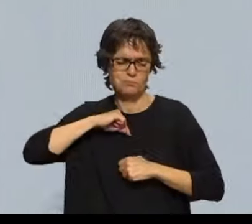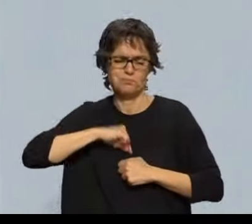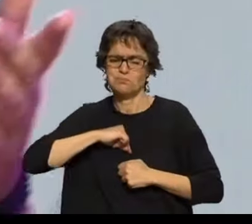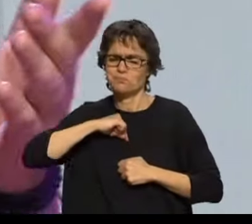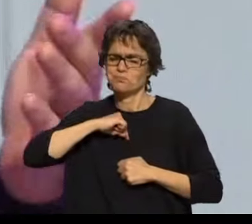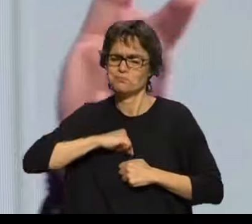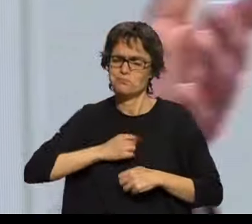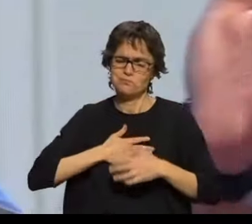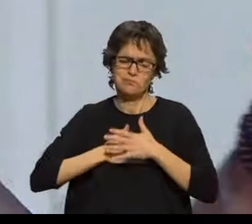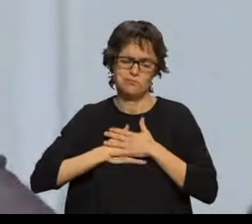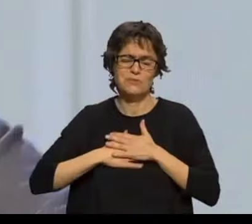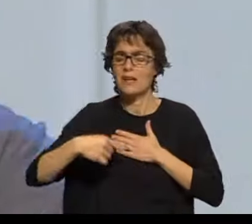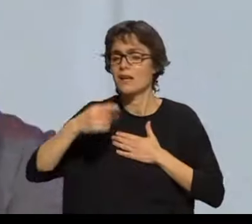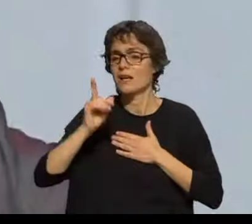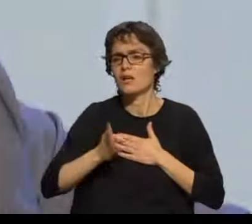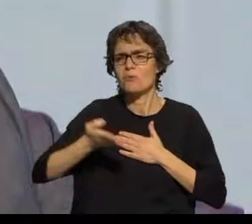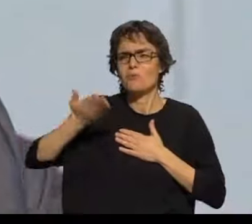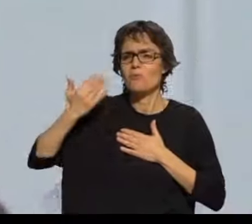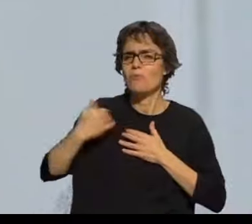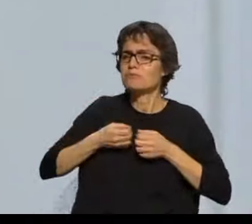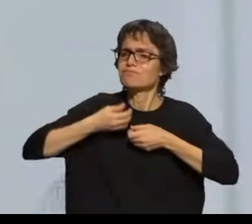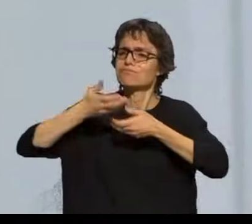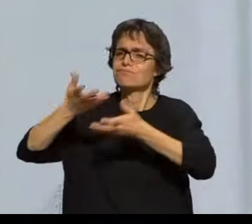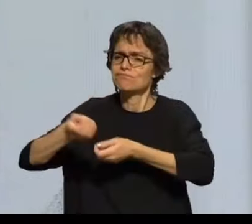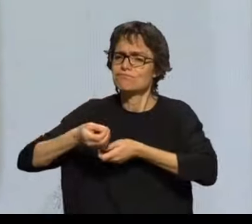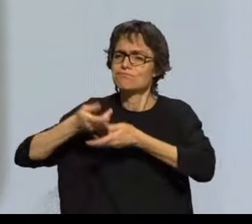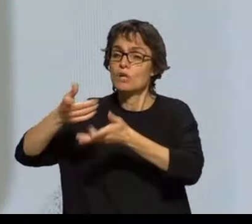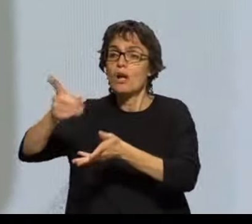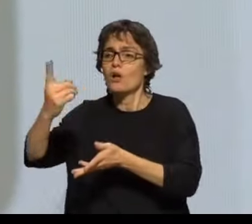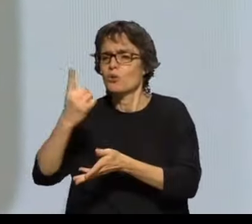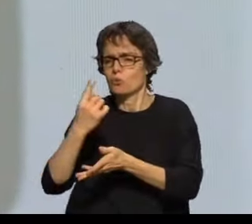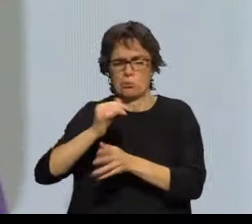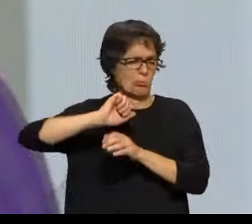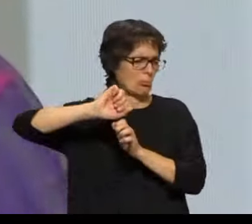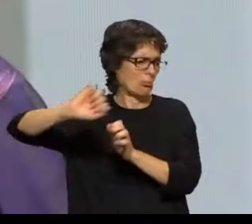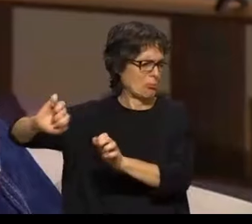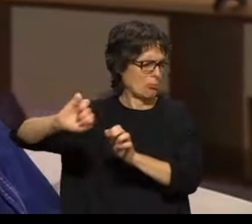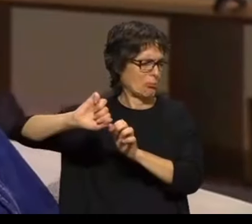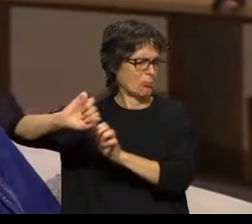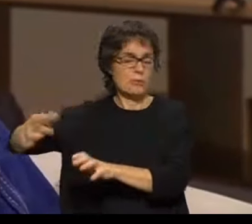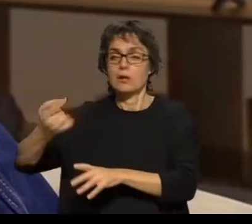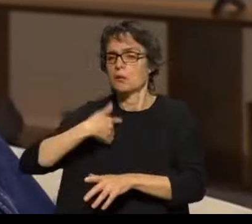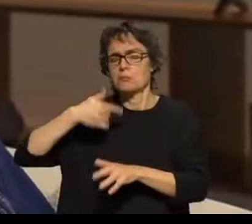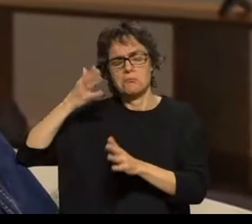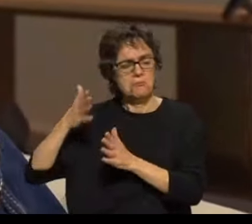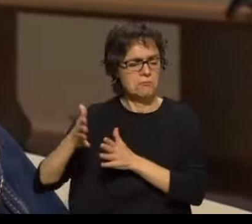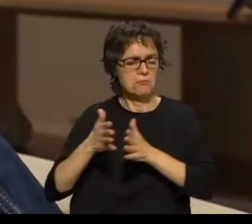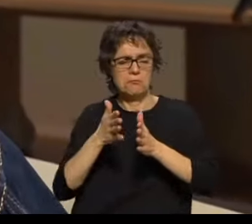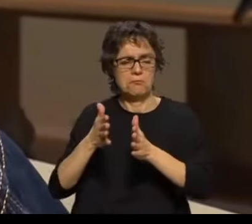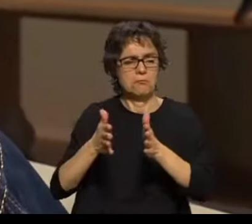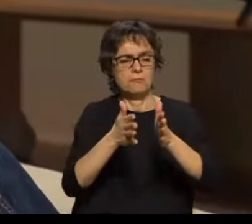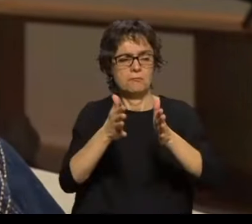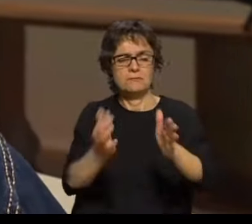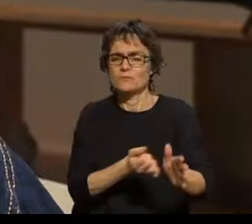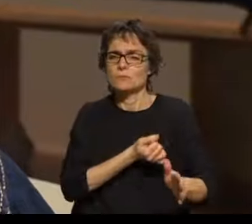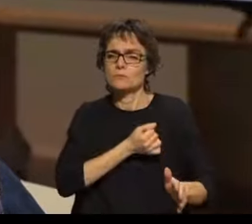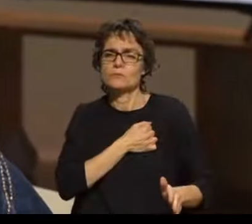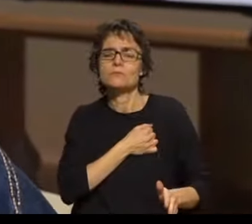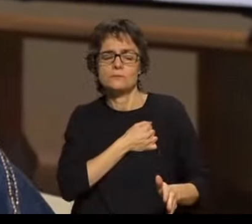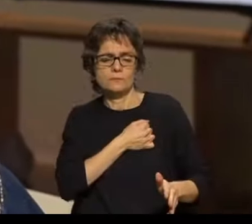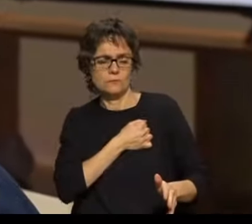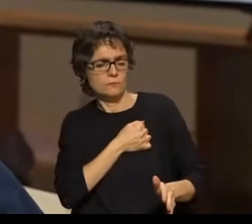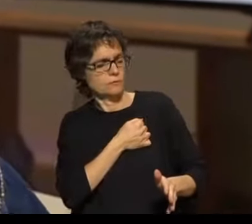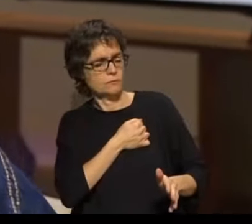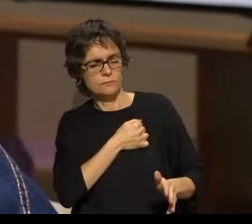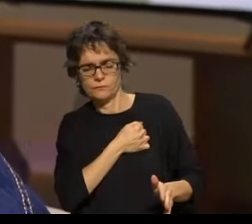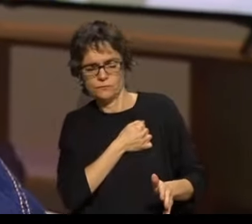por ti Mesmo quando me dizias Que não vou seguir o meu coração Eu